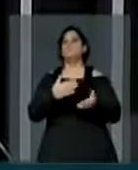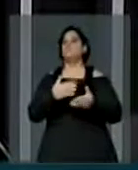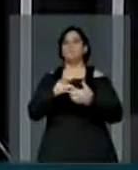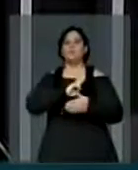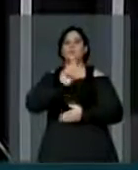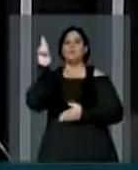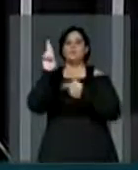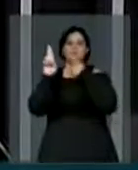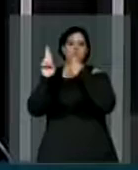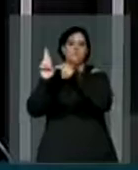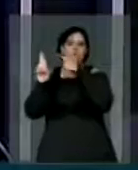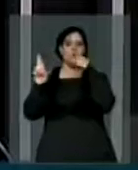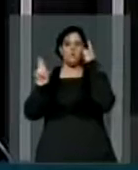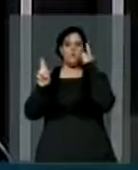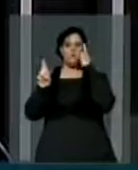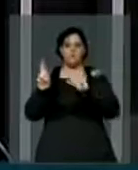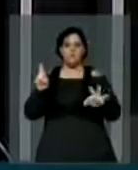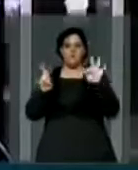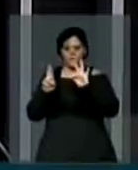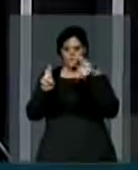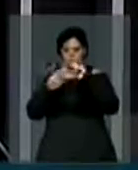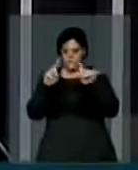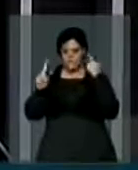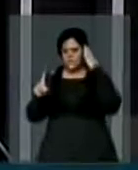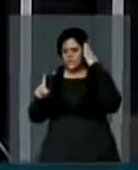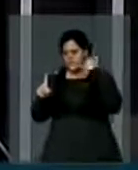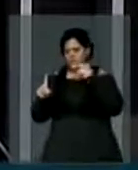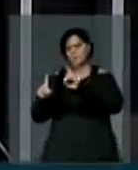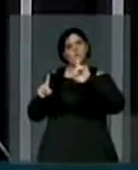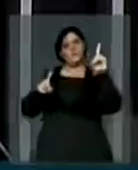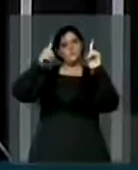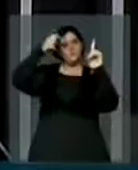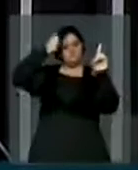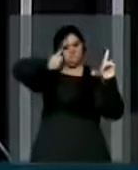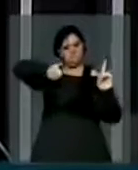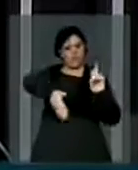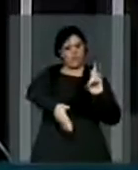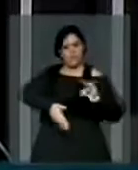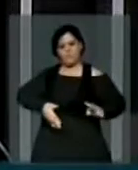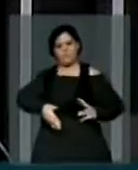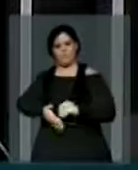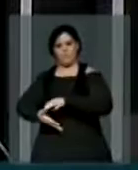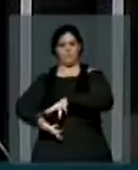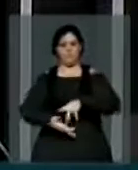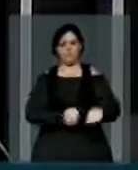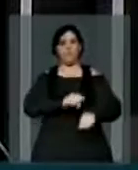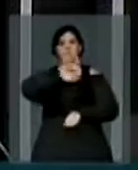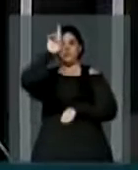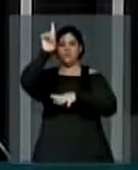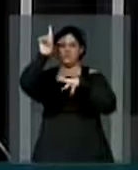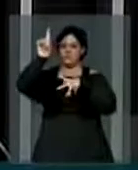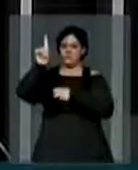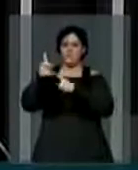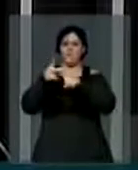mas sabendo que o Deus que nós temos acima de todos nós, independente da nossa religião, é o mesmo, é o Deus que salva, que